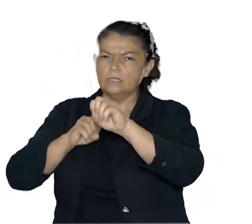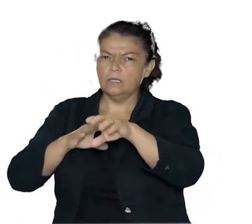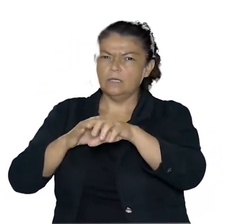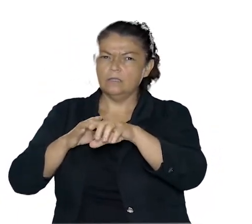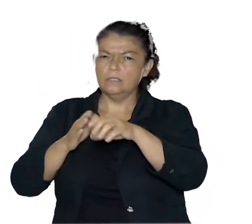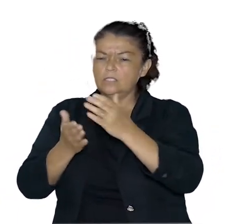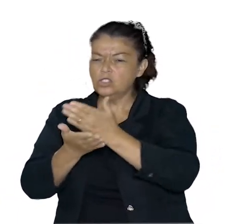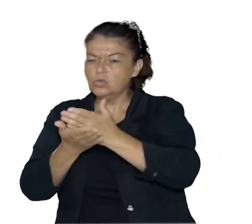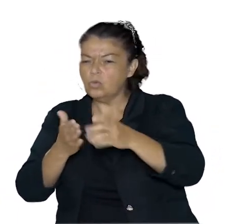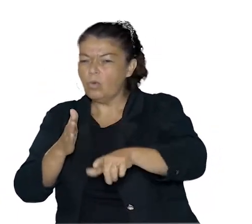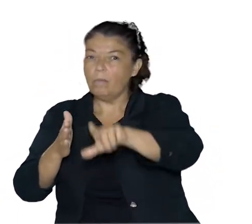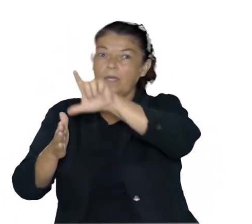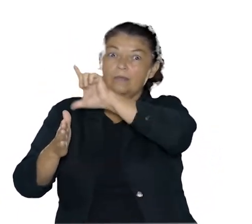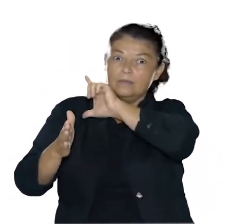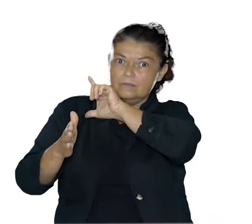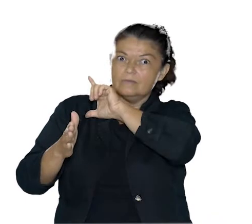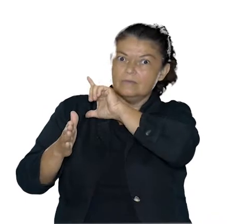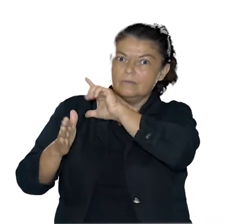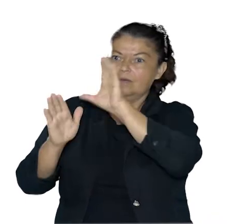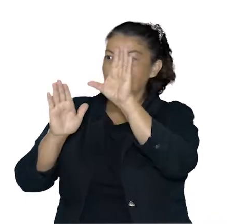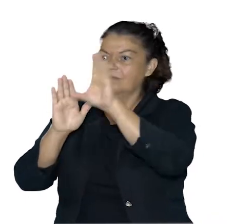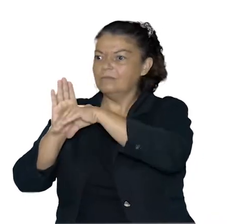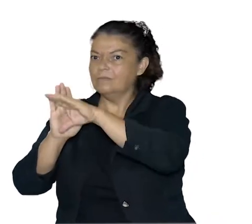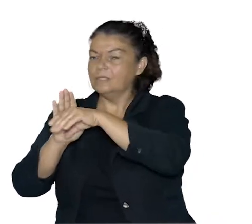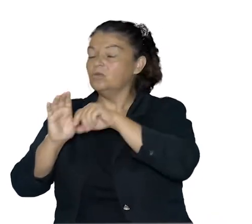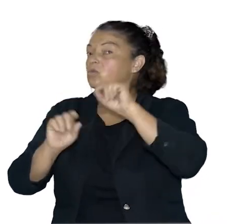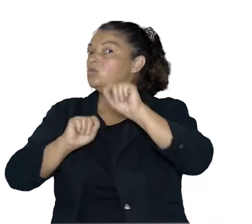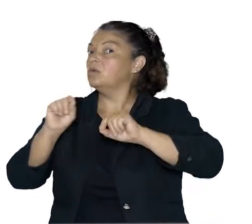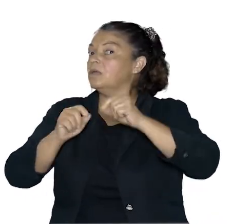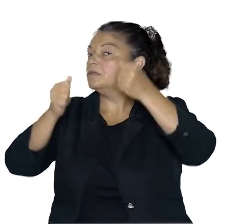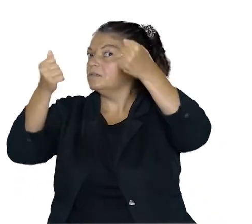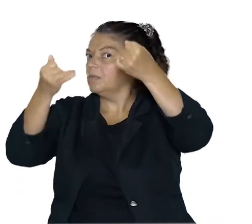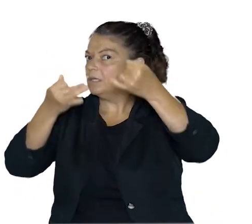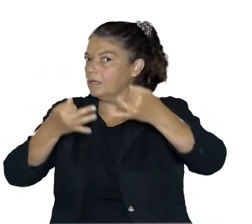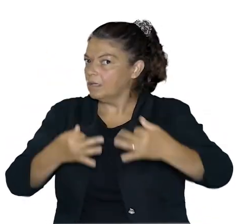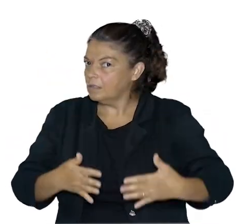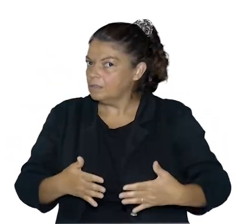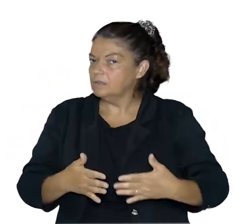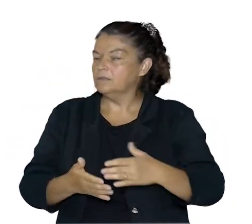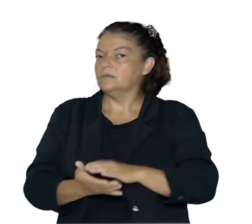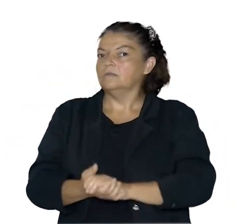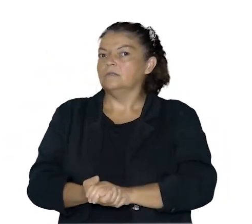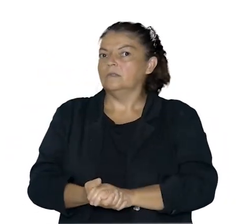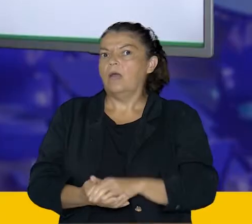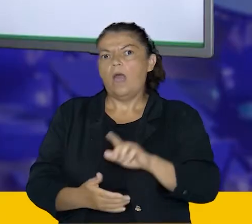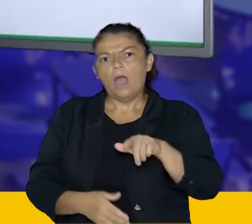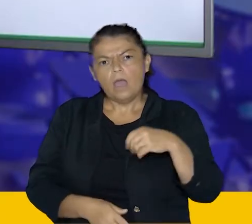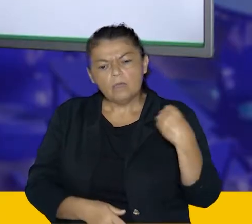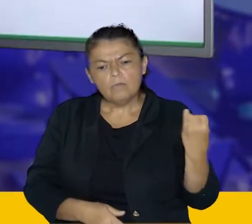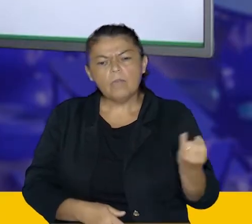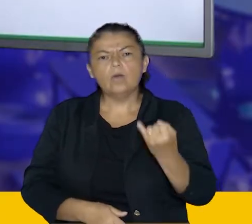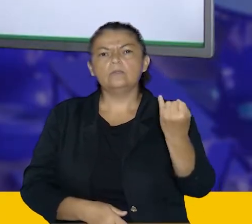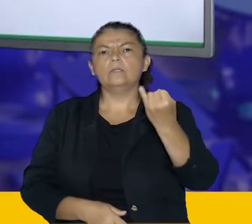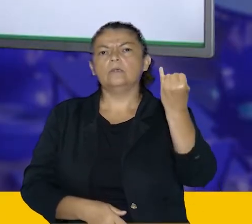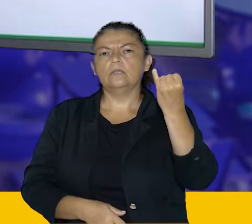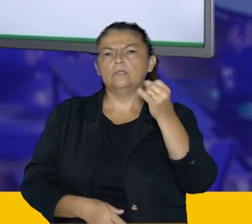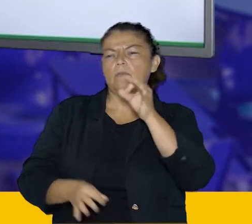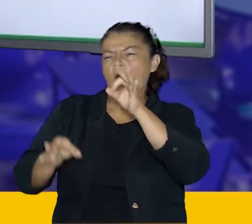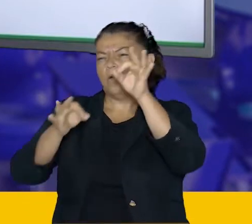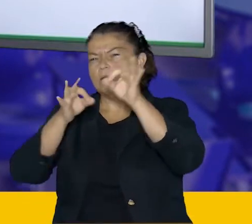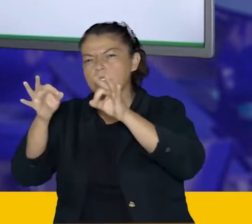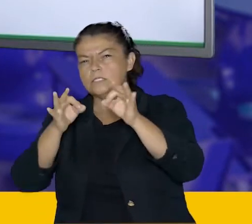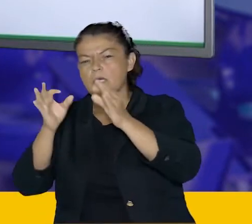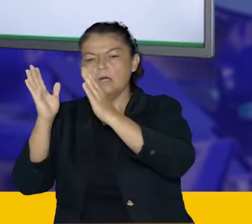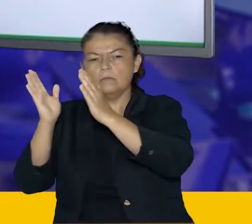questões é estatística. E lá no início a gente falou um pouquinho que dados estatísticos, eles são úteis para organizar informações,